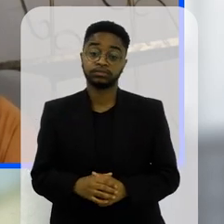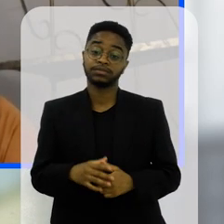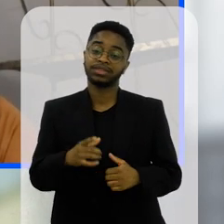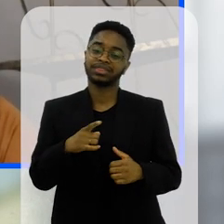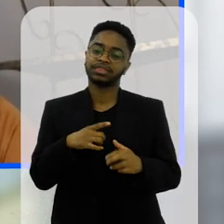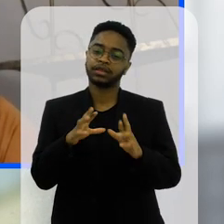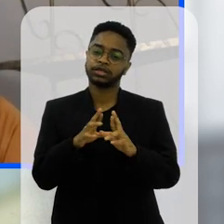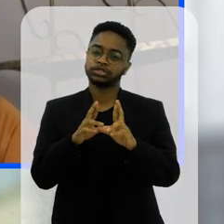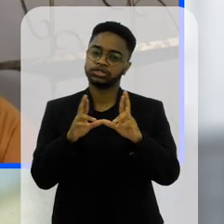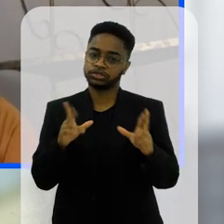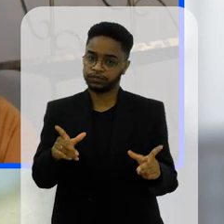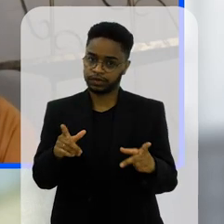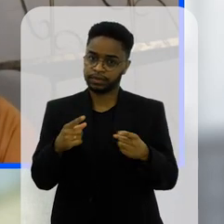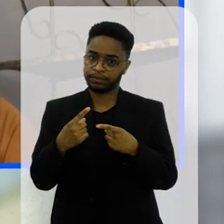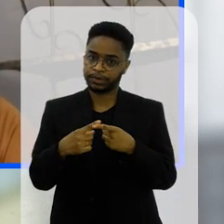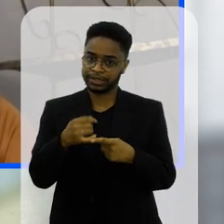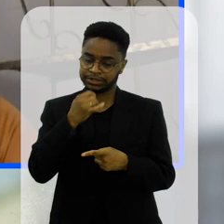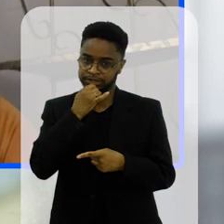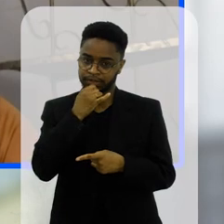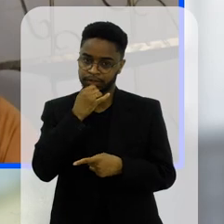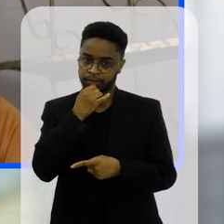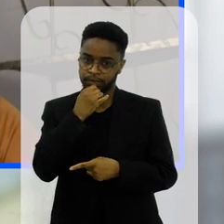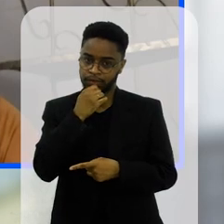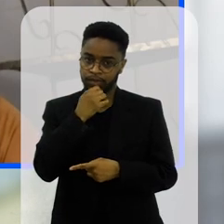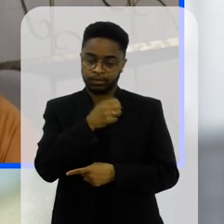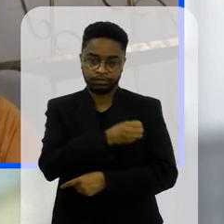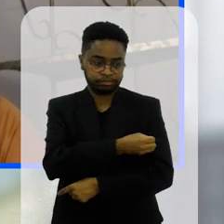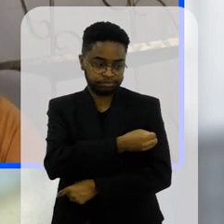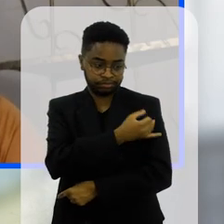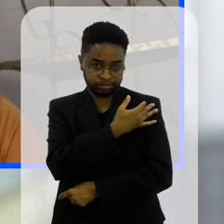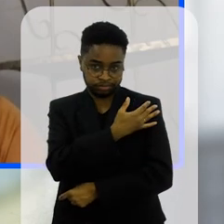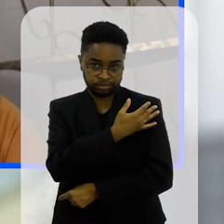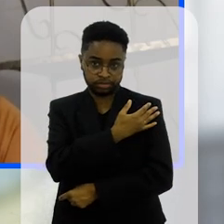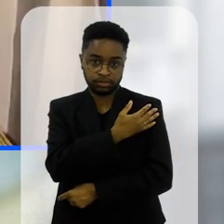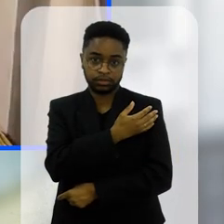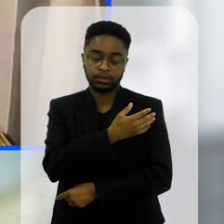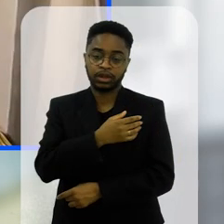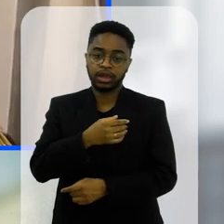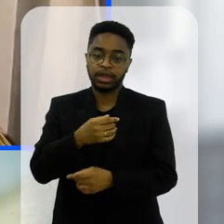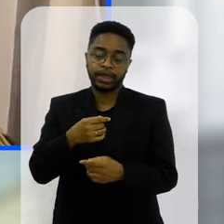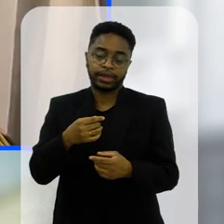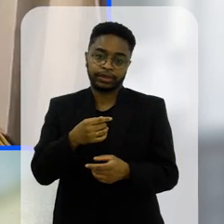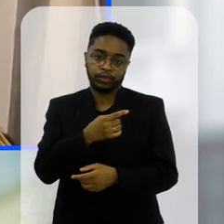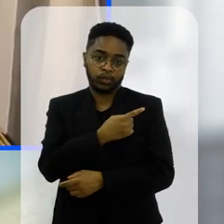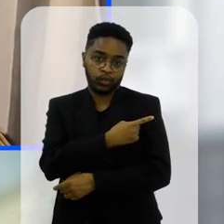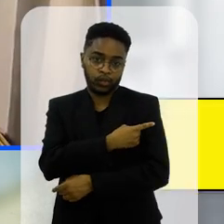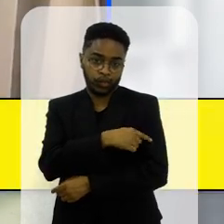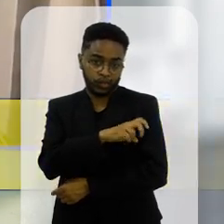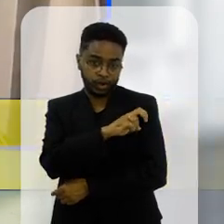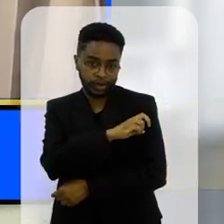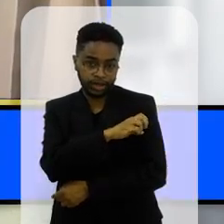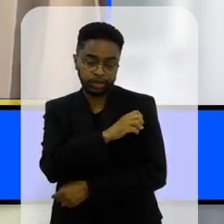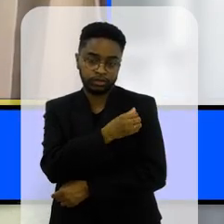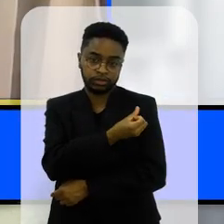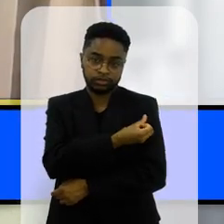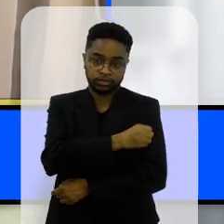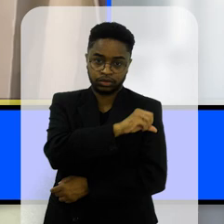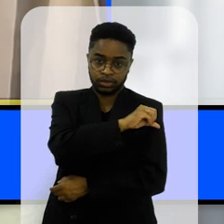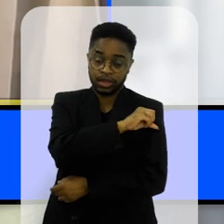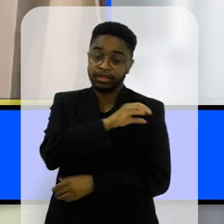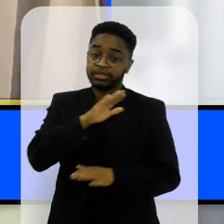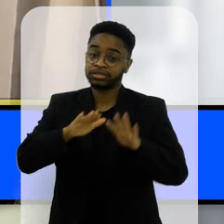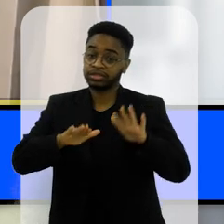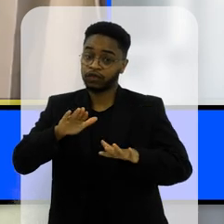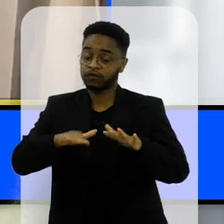existe uma diferença quando a gente fala de fundamental 1 e fundamental 2 talvez essa percepção ela seja maior no fundamental